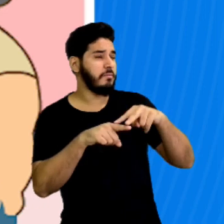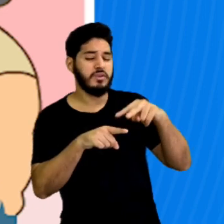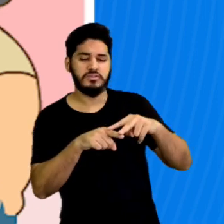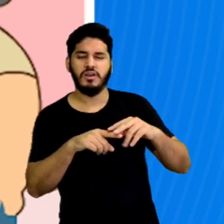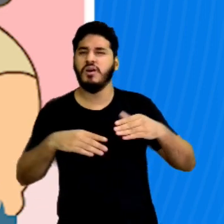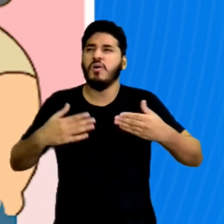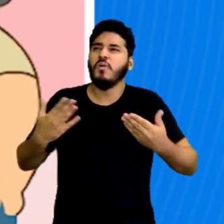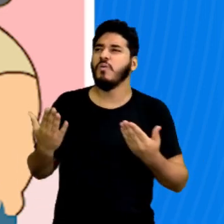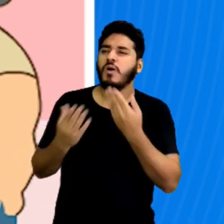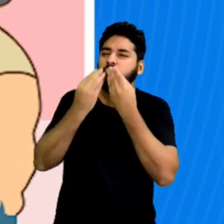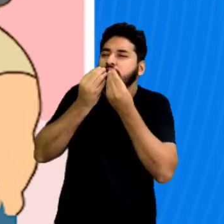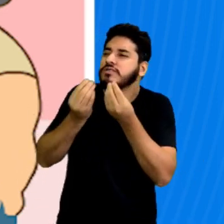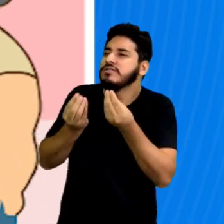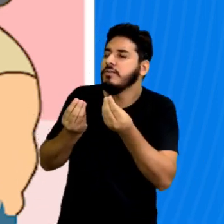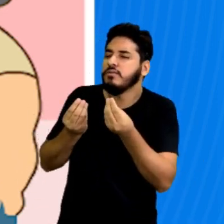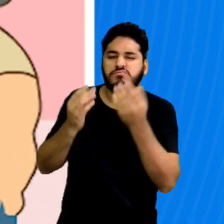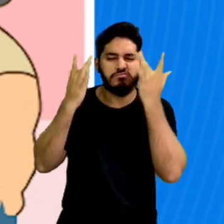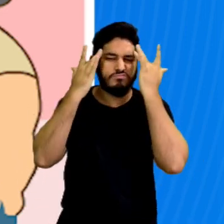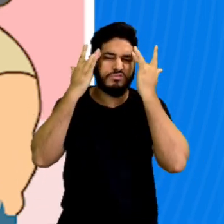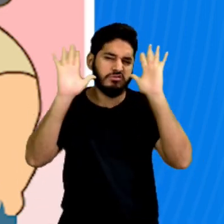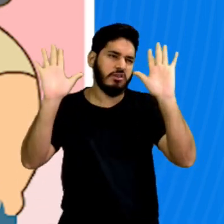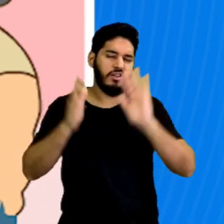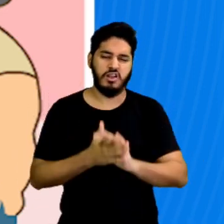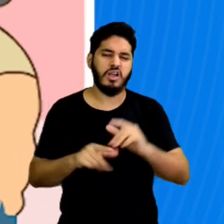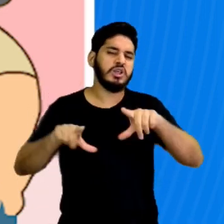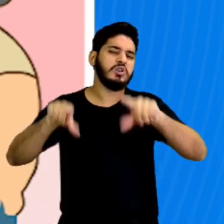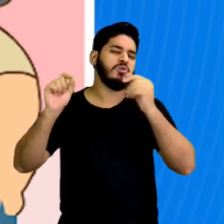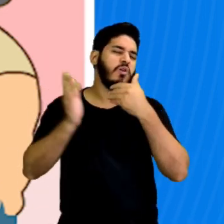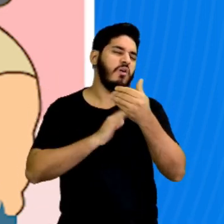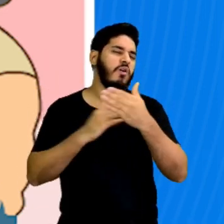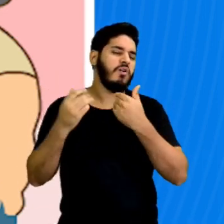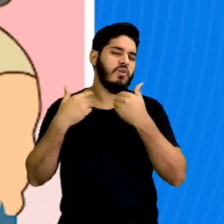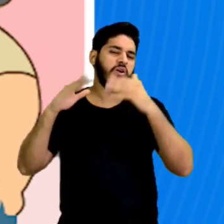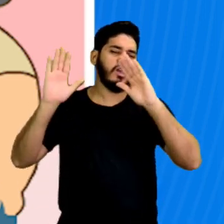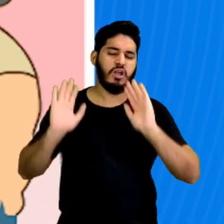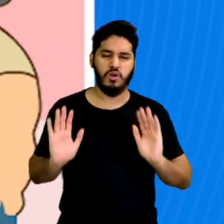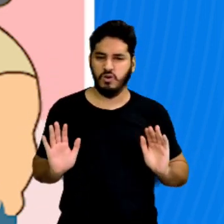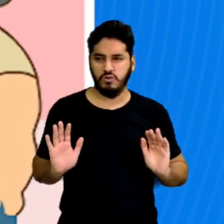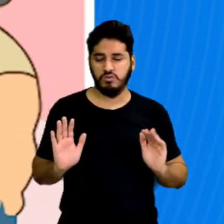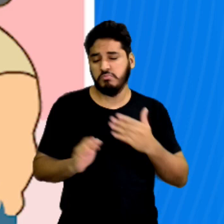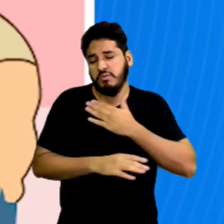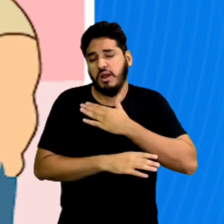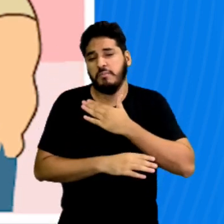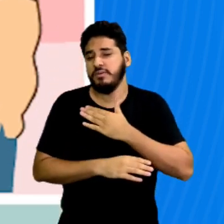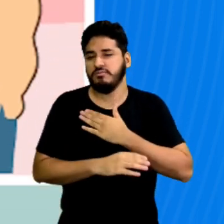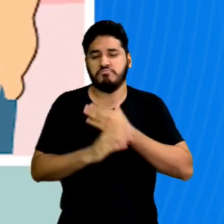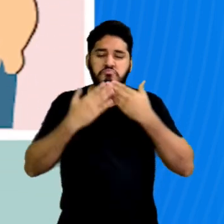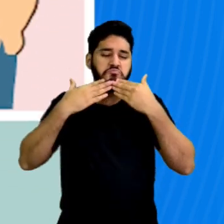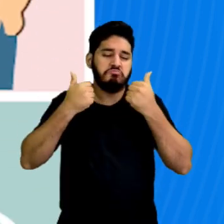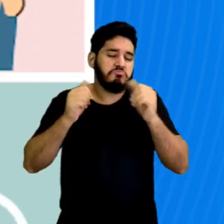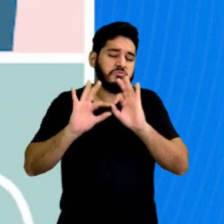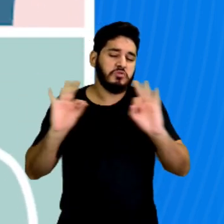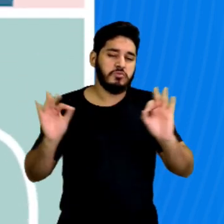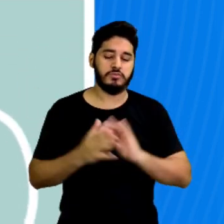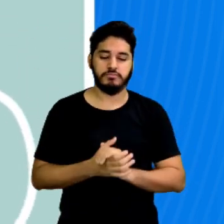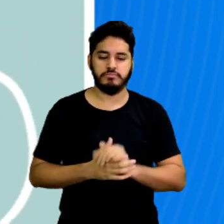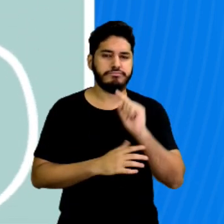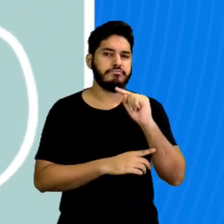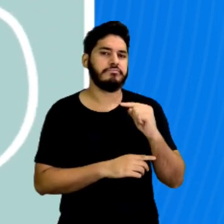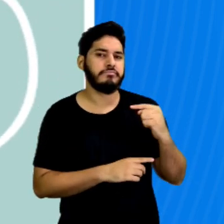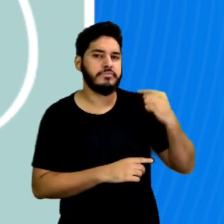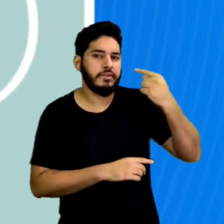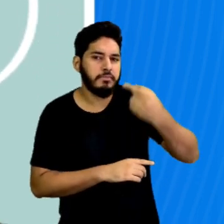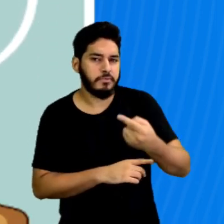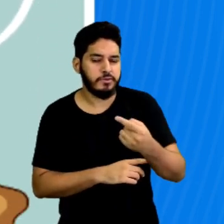sabor vocês querem? Sei lá. Escolhe aí. Qualquer um. Para mim, está tudo bem. Depois, o que